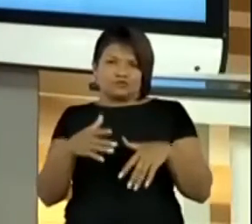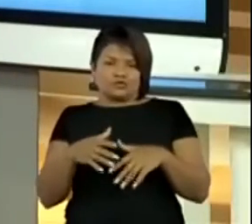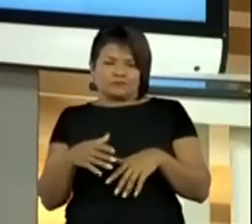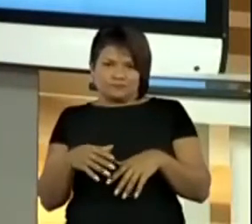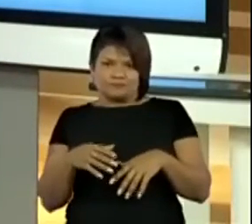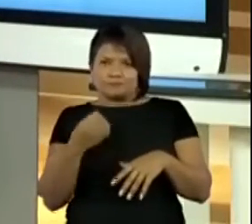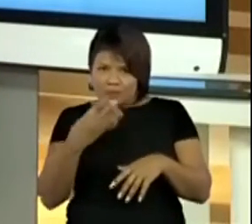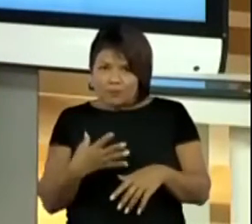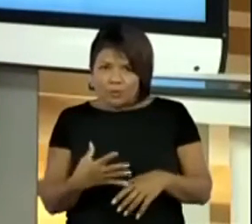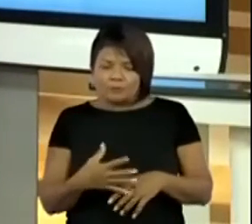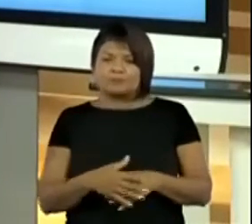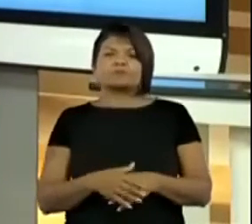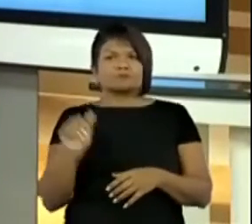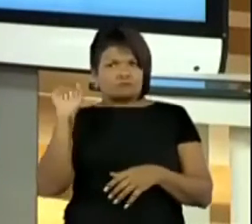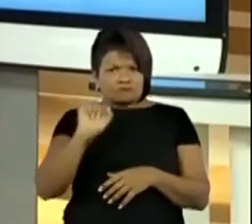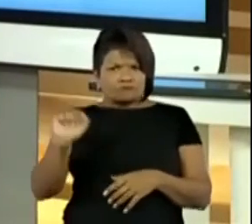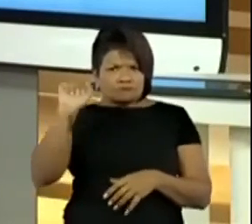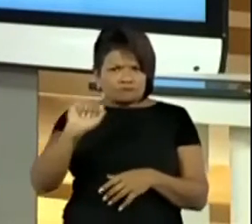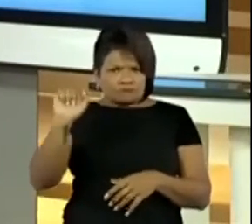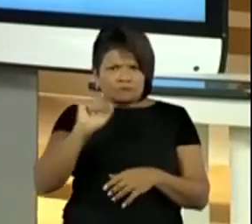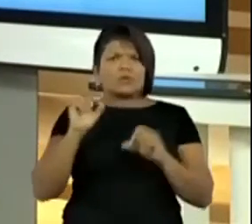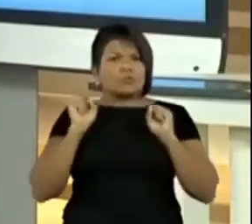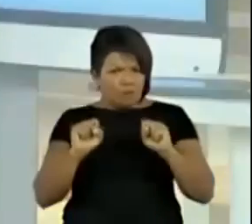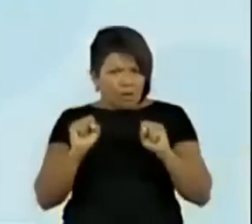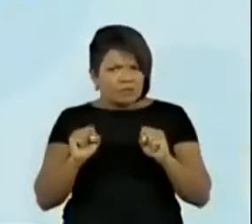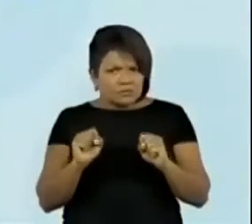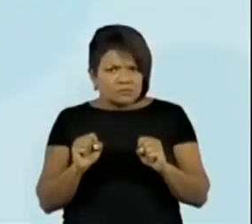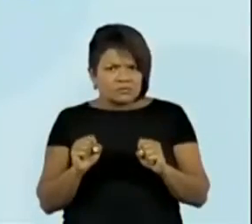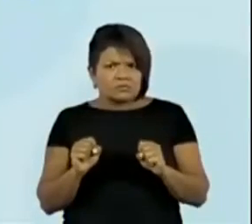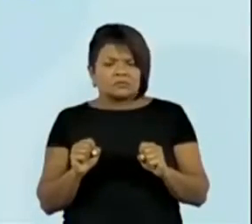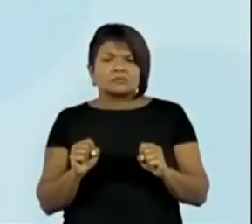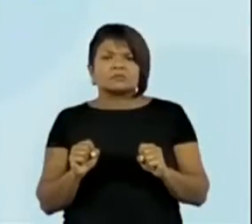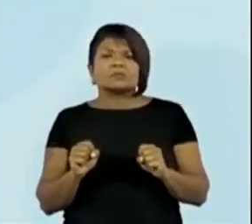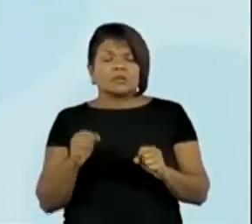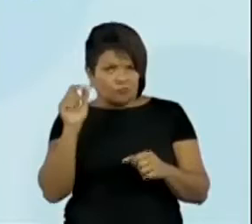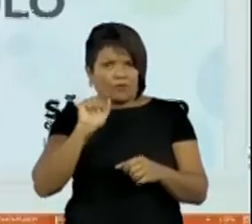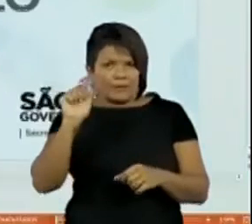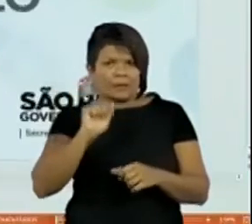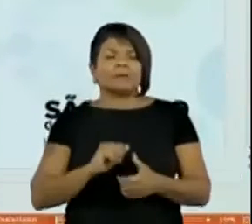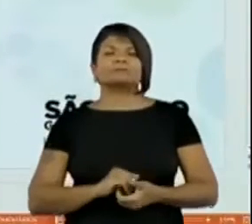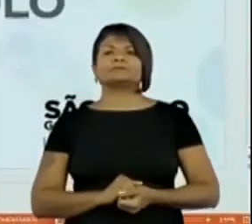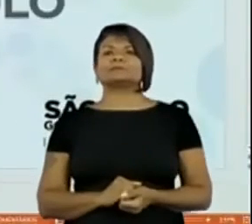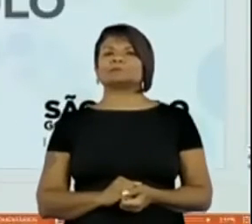vocês aí. Posso apagar aqui? Todo mundo já pegou? Como que faz? Vou apagar.